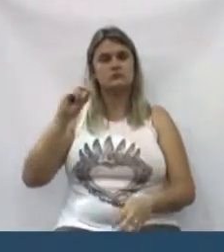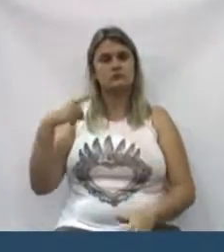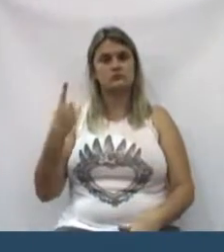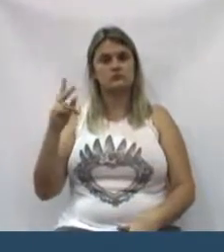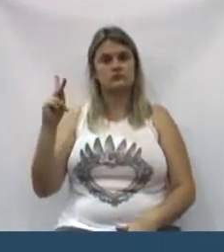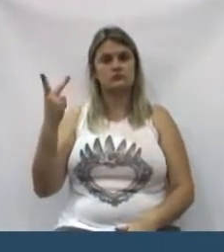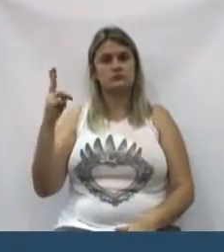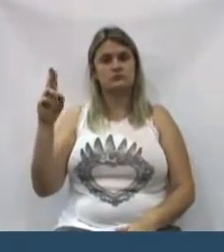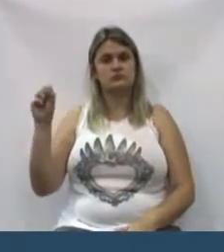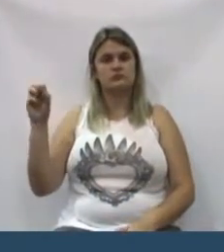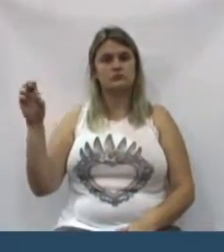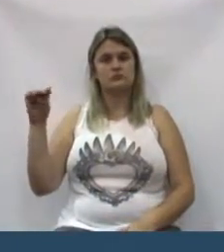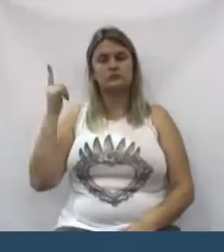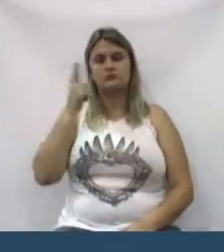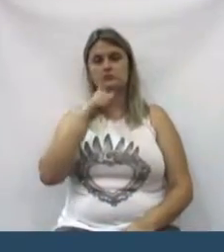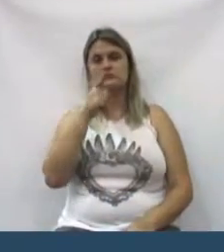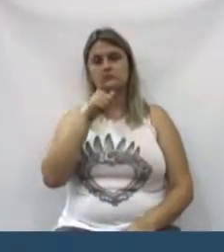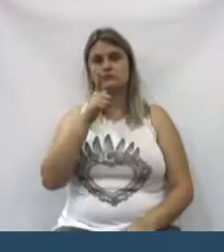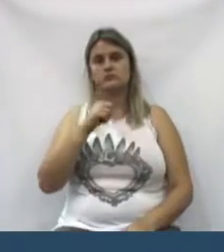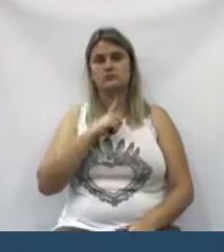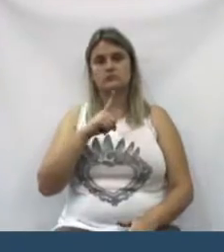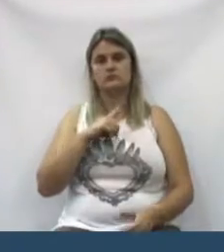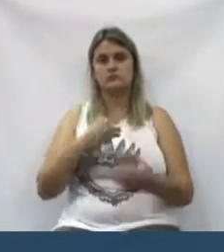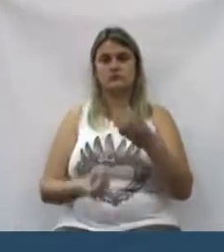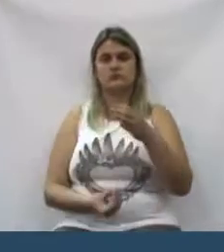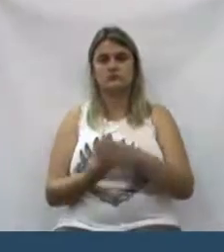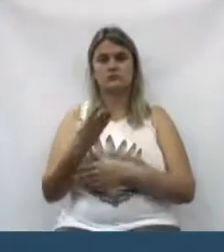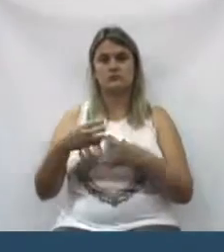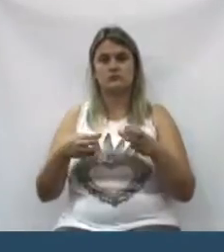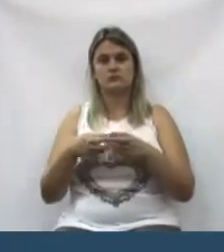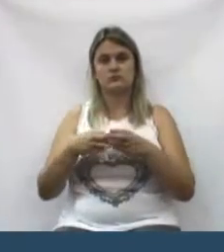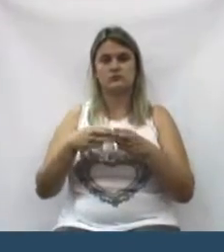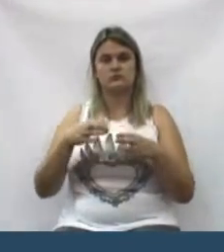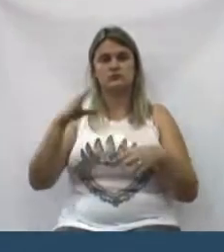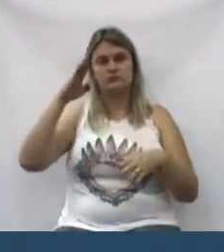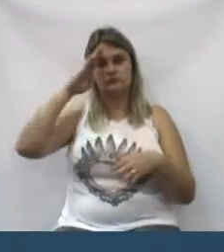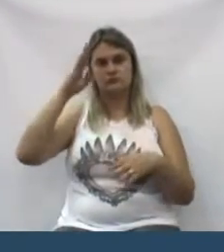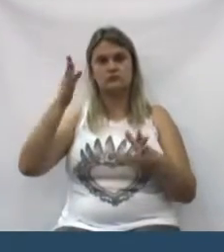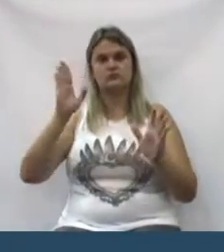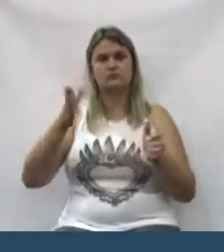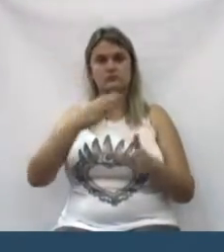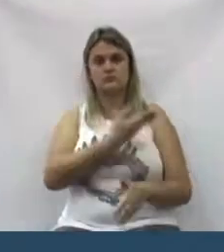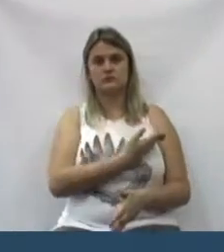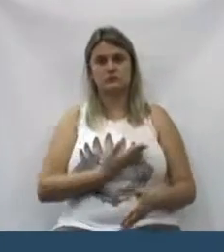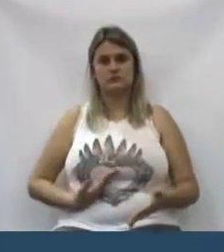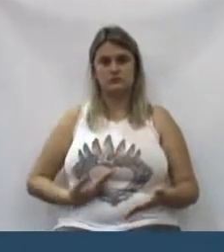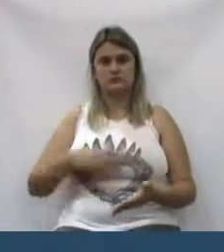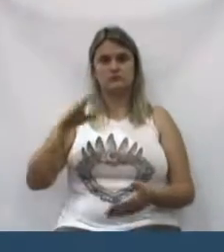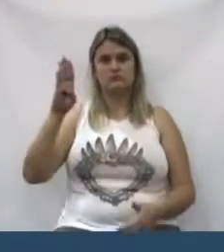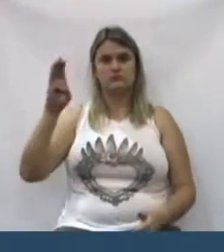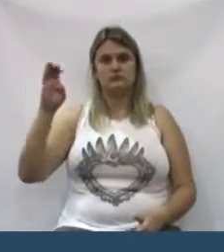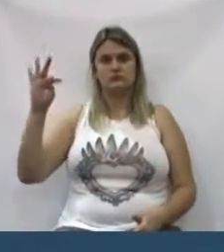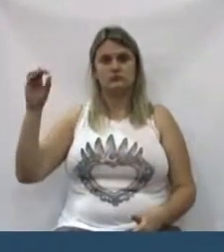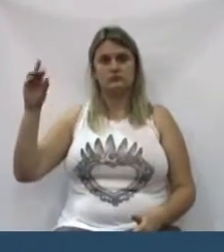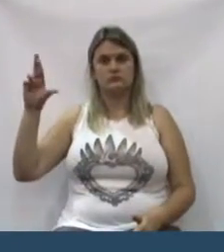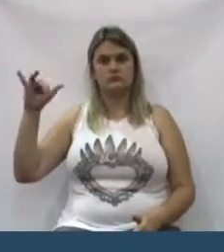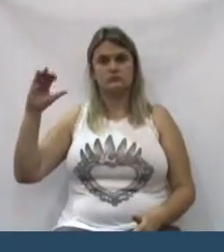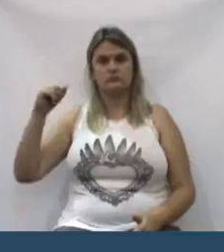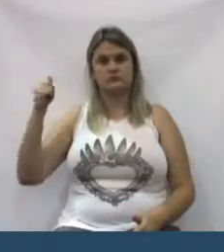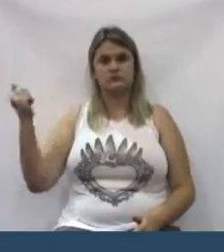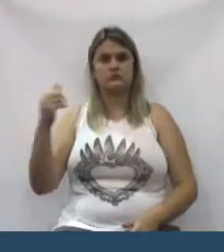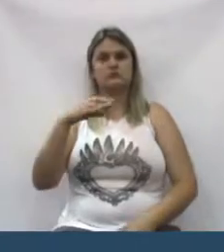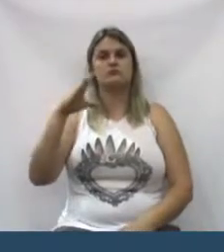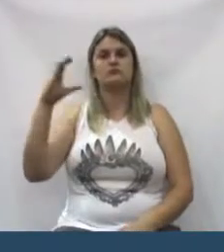aí o batalhão, assinado pelo governador, pelo coronel da polícia militar.